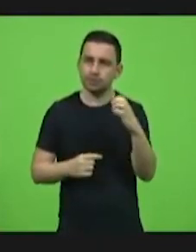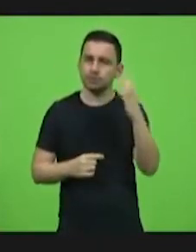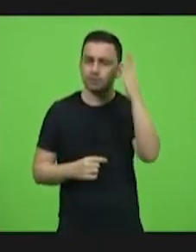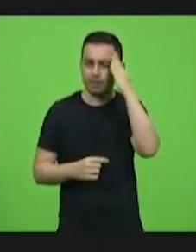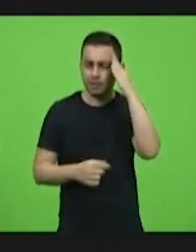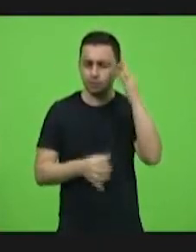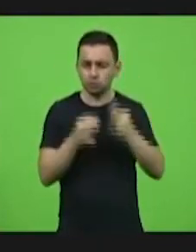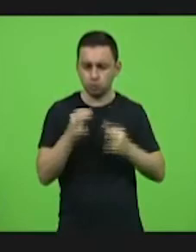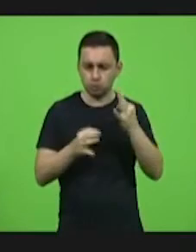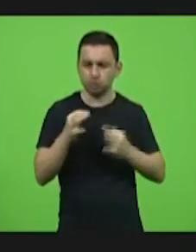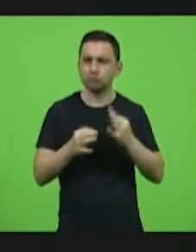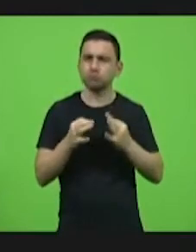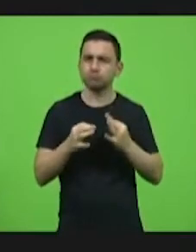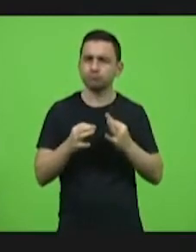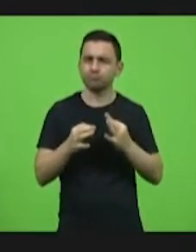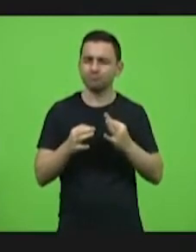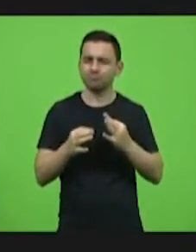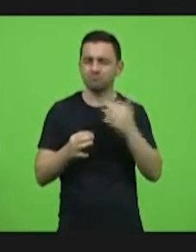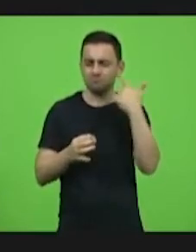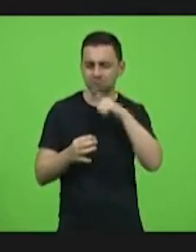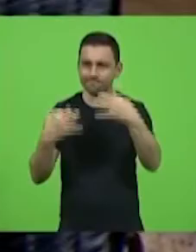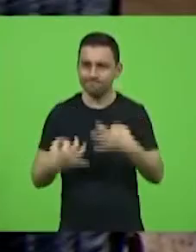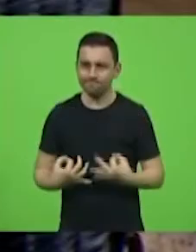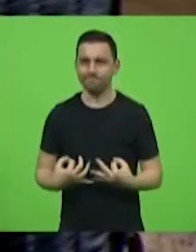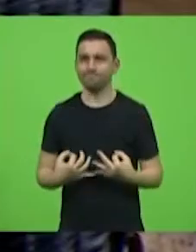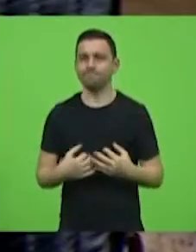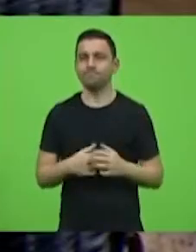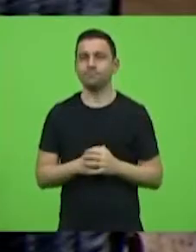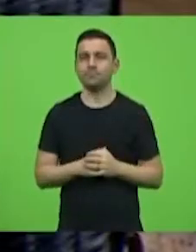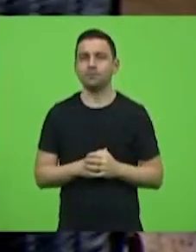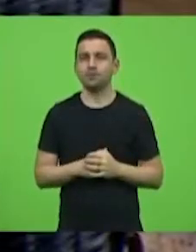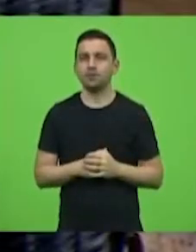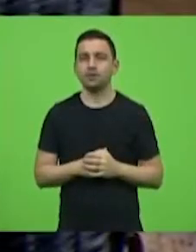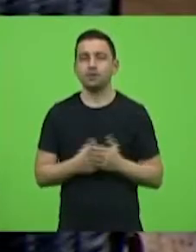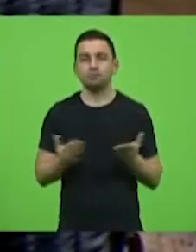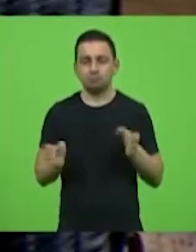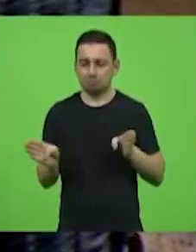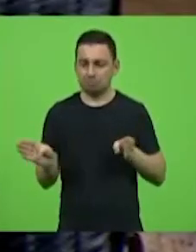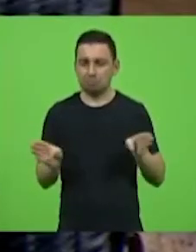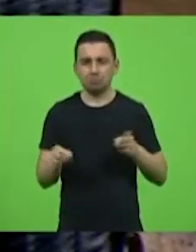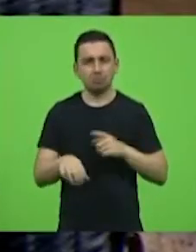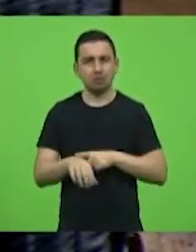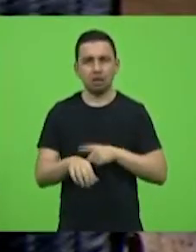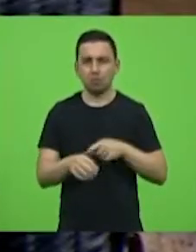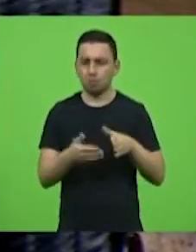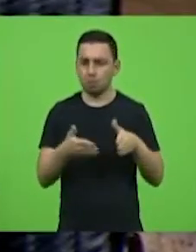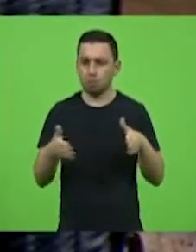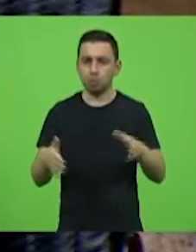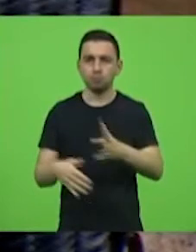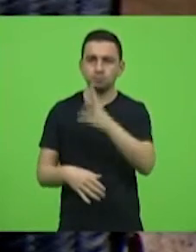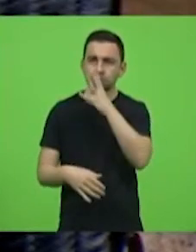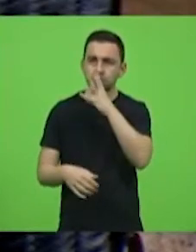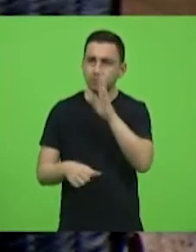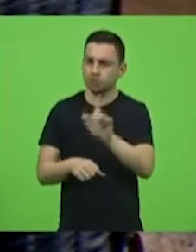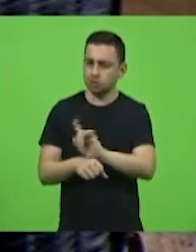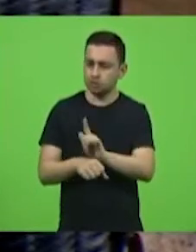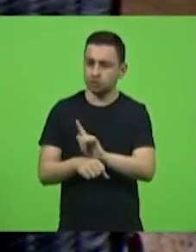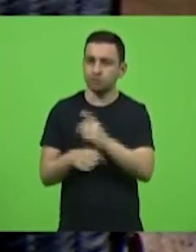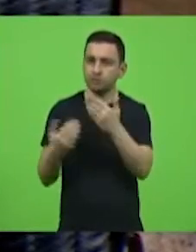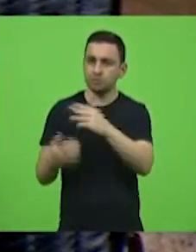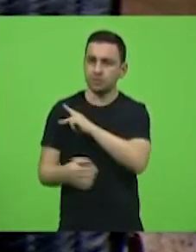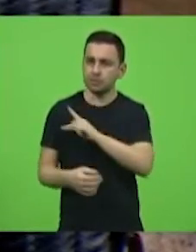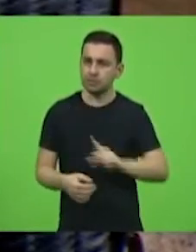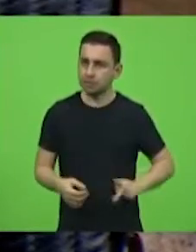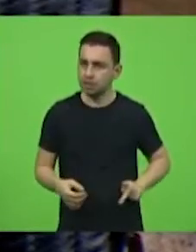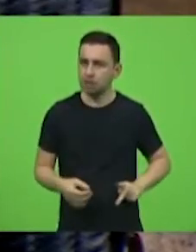feita e tudo isso será só uma lembrança ruim do passado. E nesse tempo que temos visto aqui, tenho admirado a sua gestão, presidente, a sua maneira de